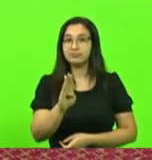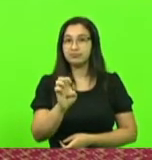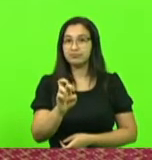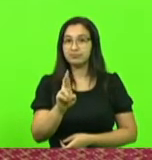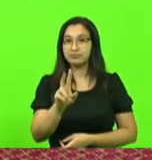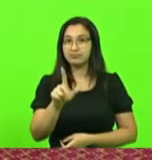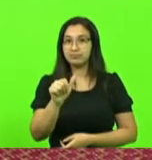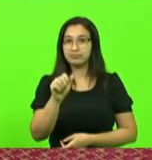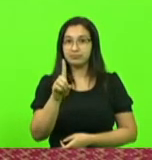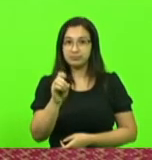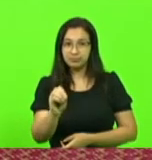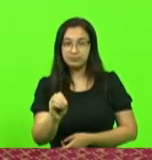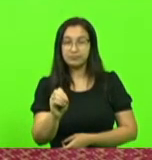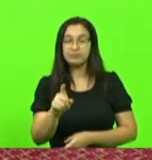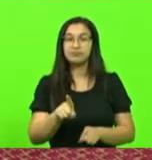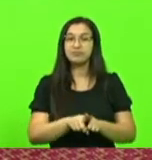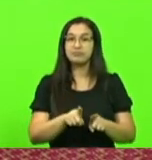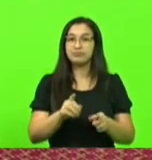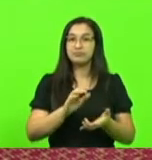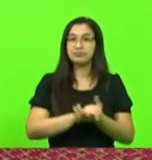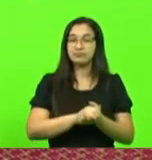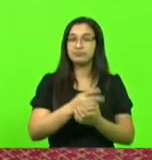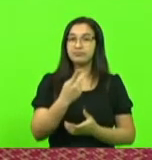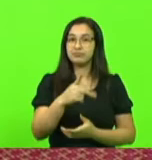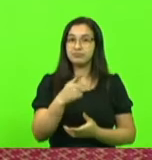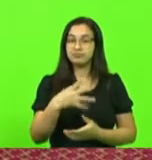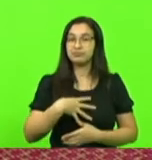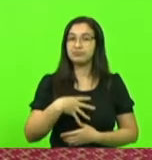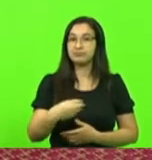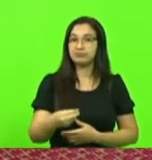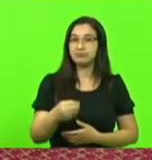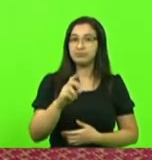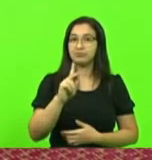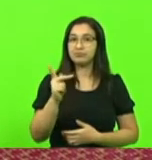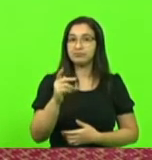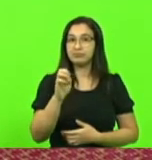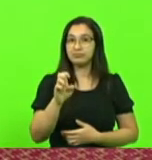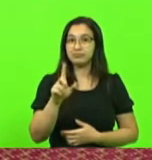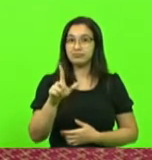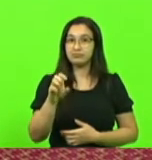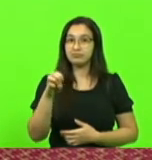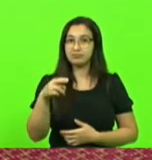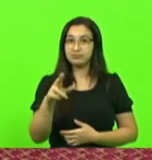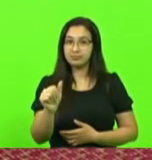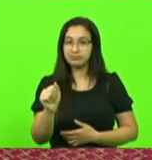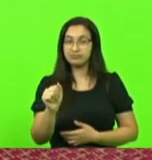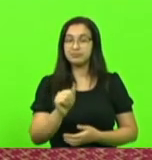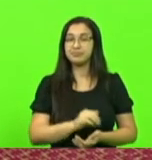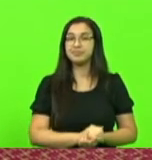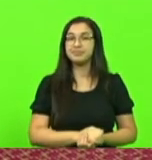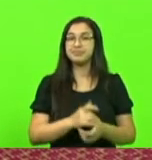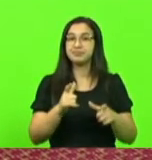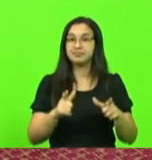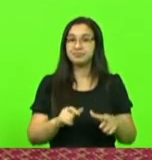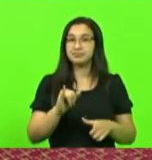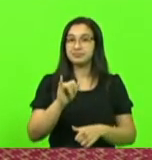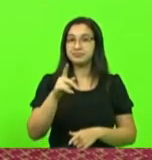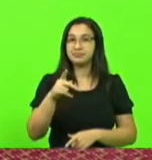Eliane Ror, que é sua esposa, e a filhinha Helena Ellen, Camila Ruchensky, de Iporã do Oeste.